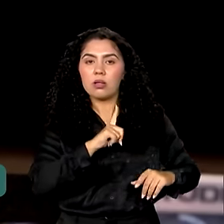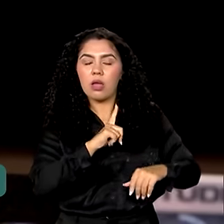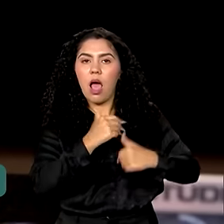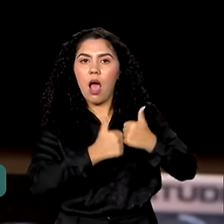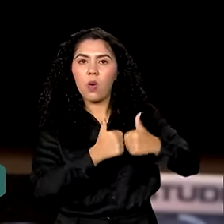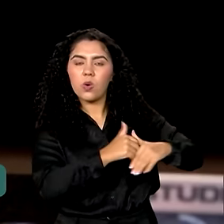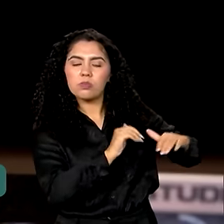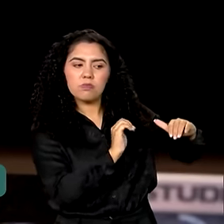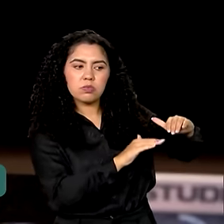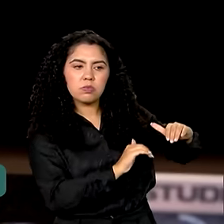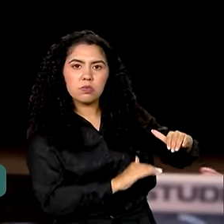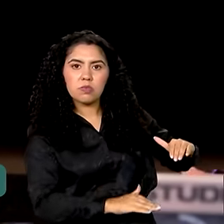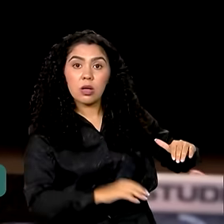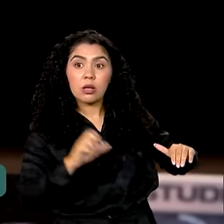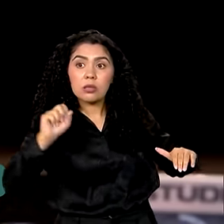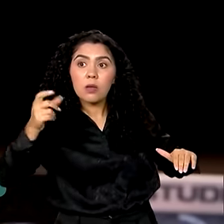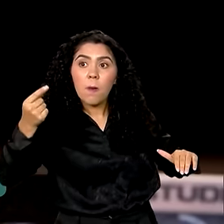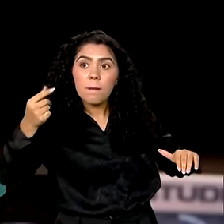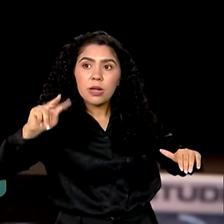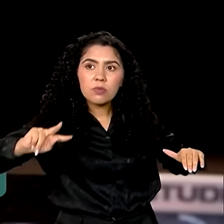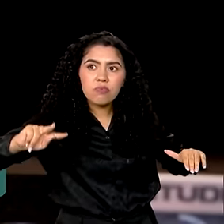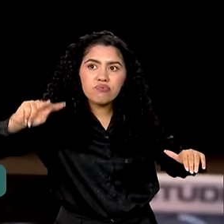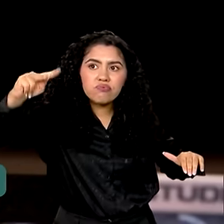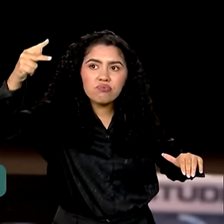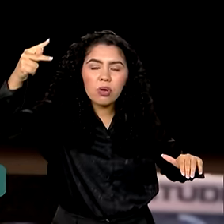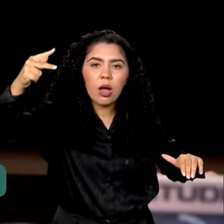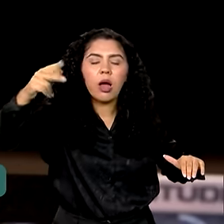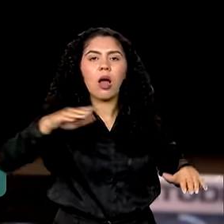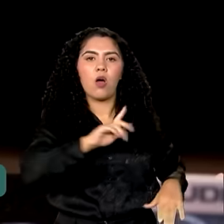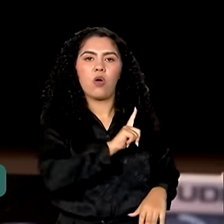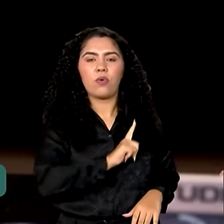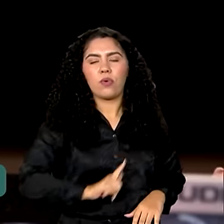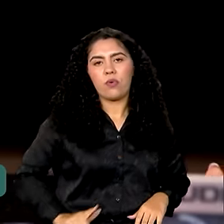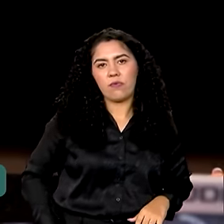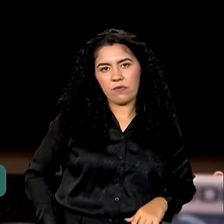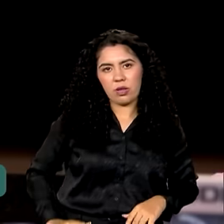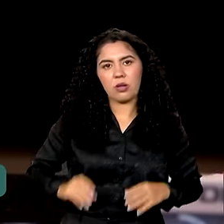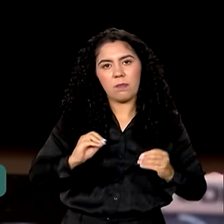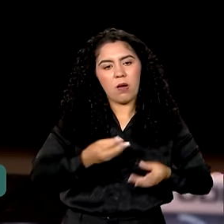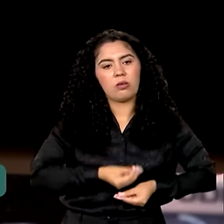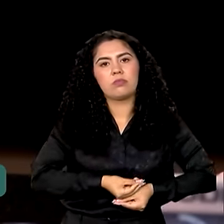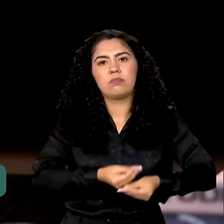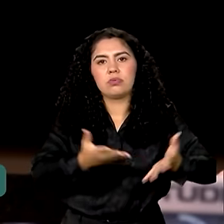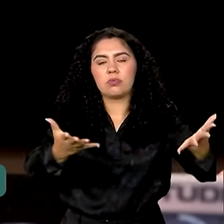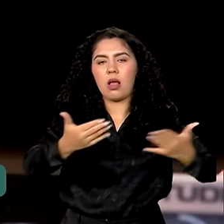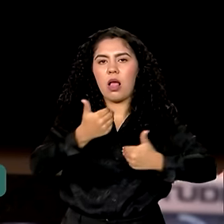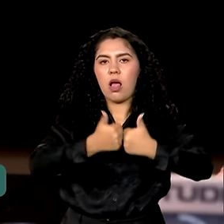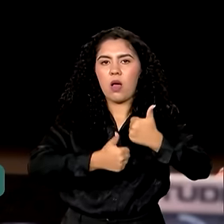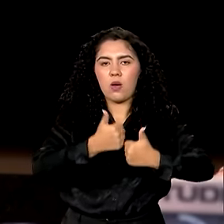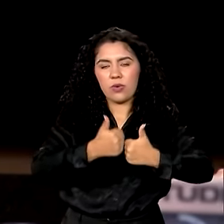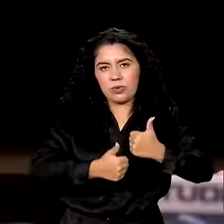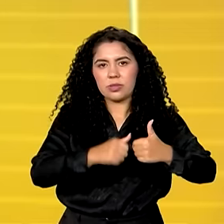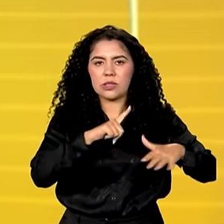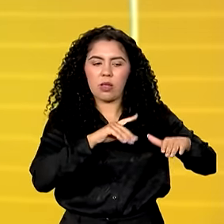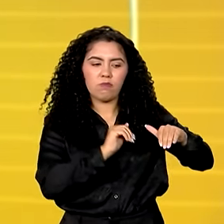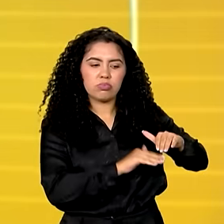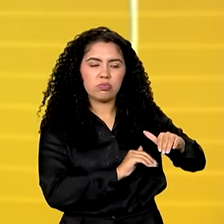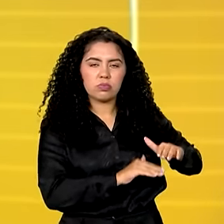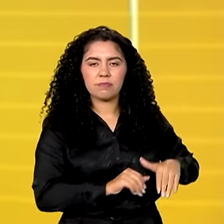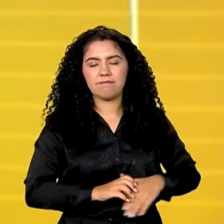para, quando aumentar o preço do arroz, o governo poder disponibilizar para a sociedade aquele arroz que ele tem estocado.